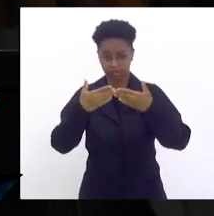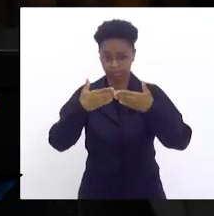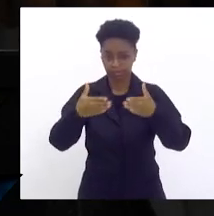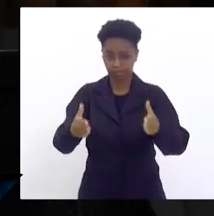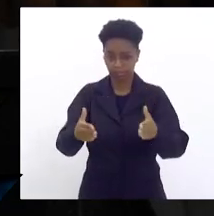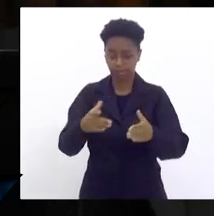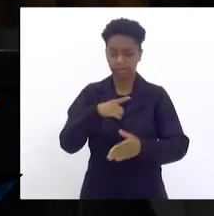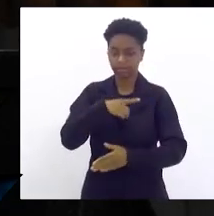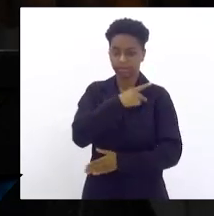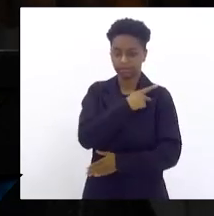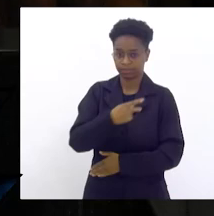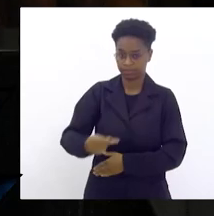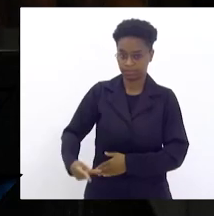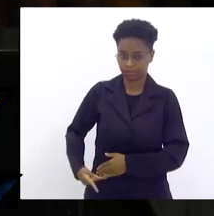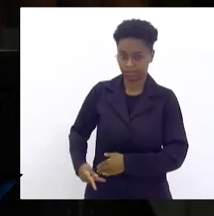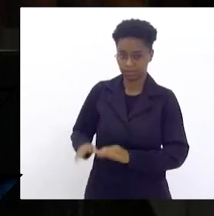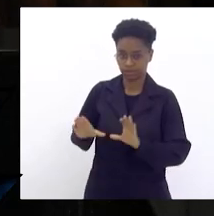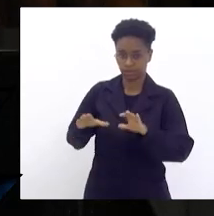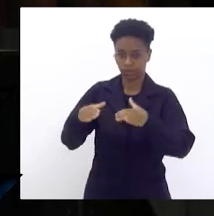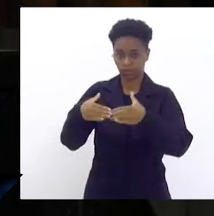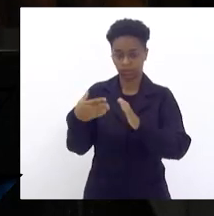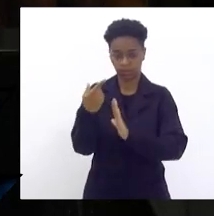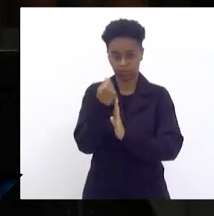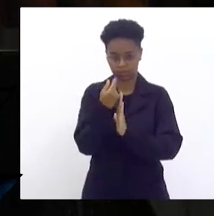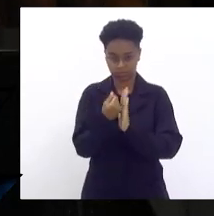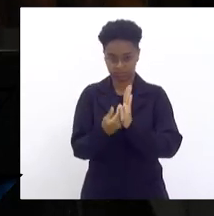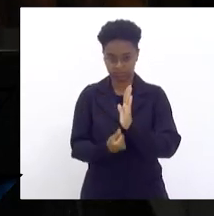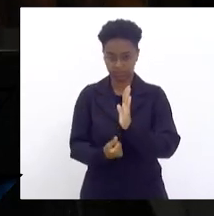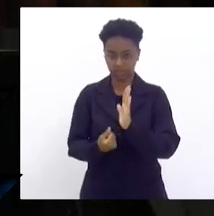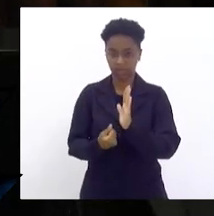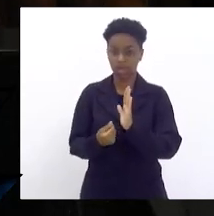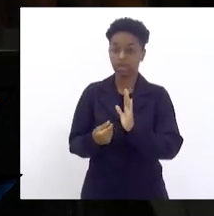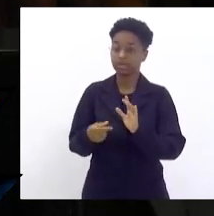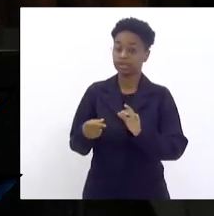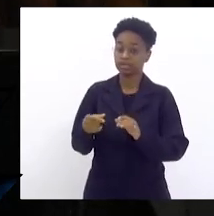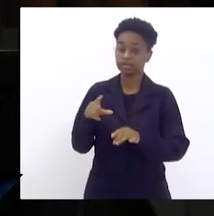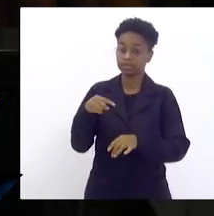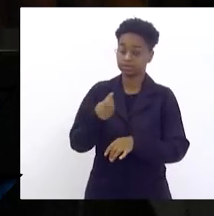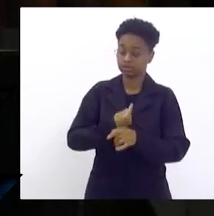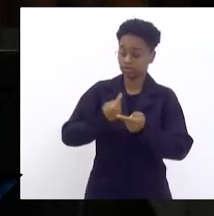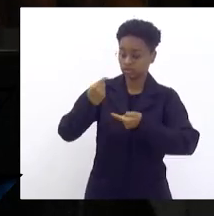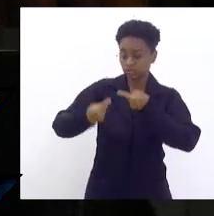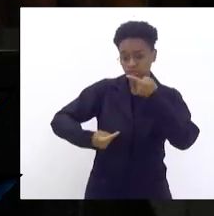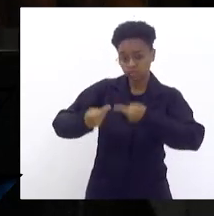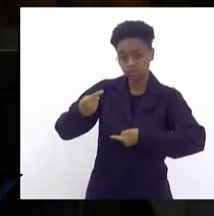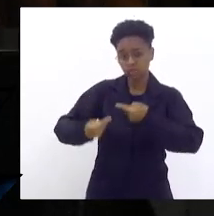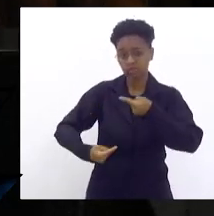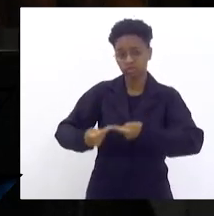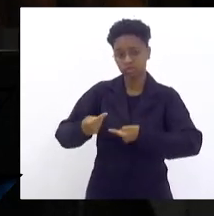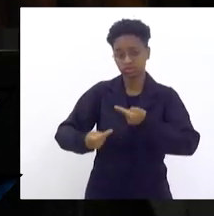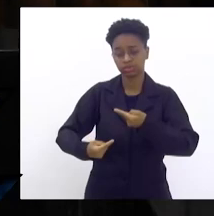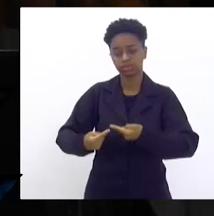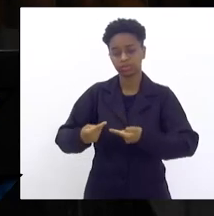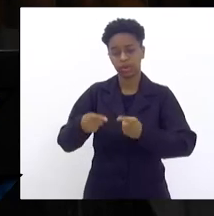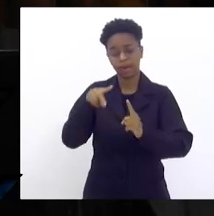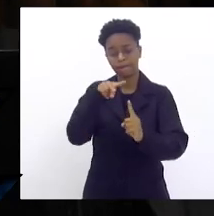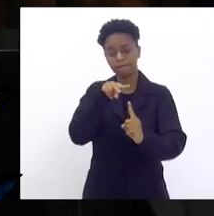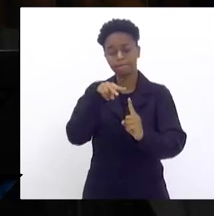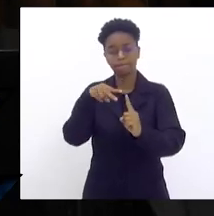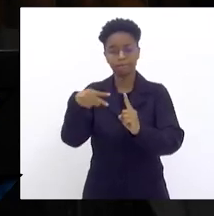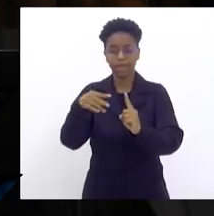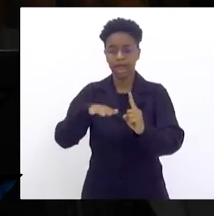pela Comissão de Orçamento, onde se discutiu as perspectivas das